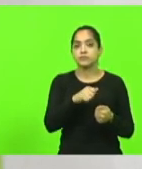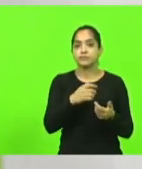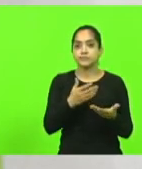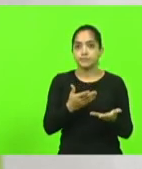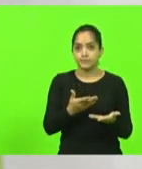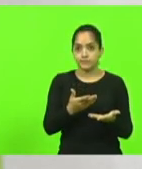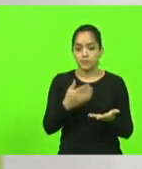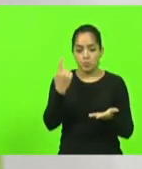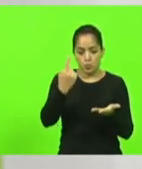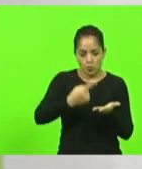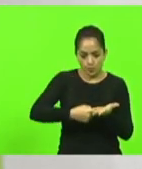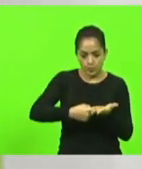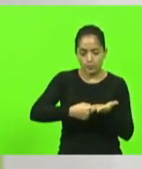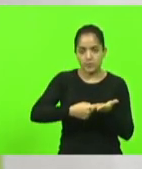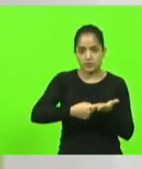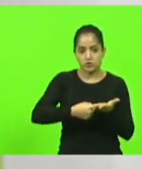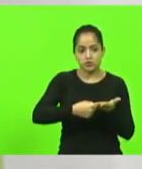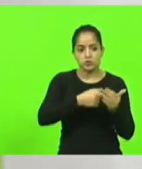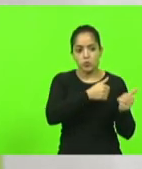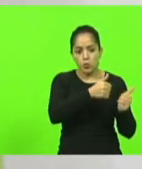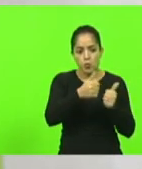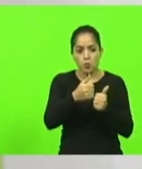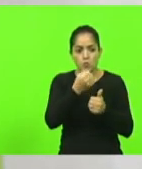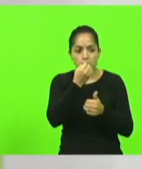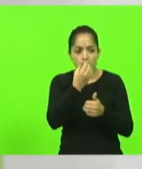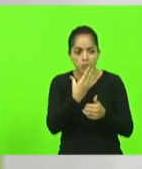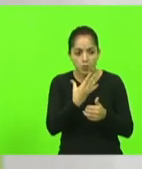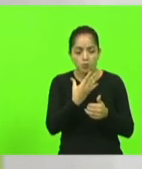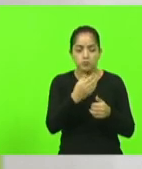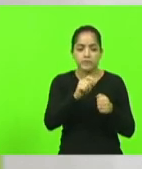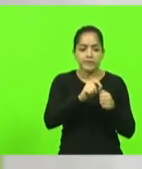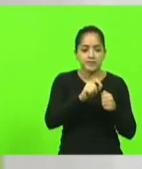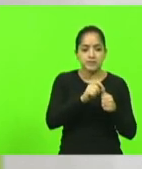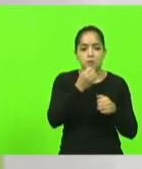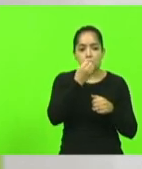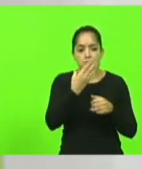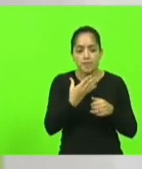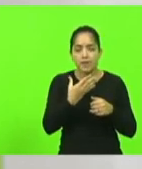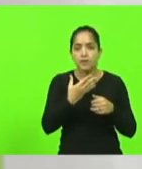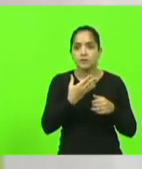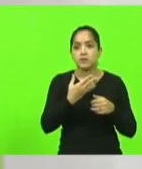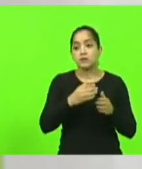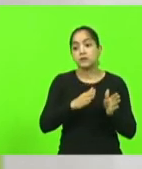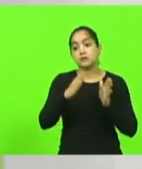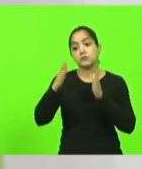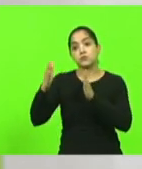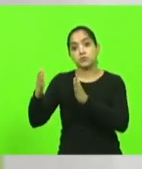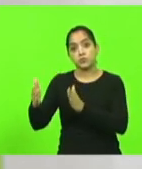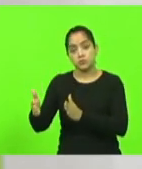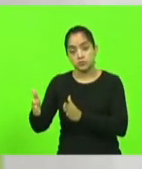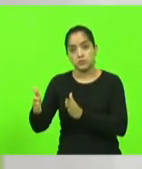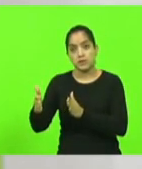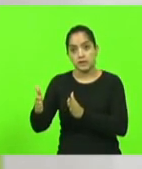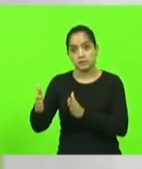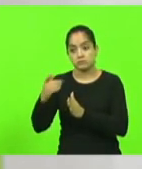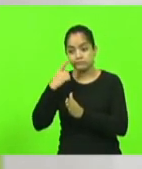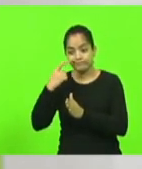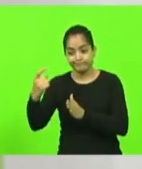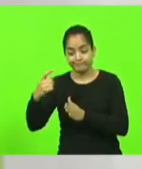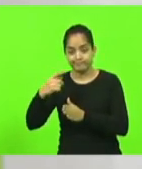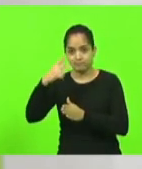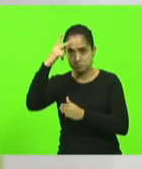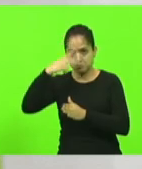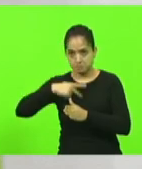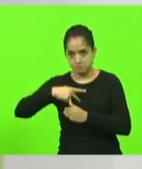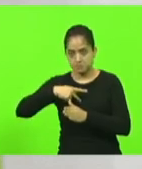comprometidas com o bem e em fazer o bem. E, de outro lado, interesses pessoais